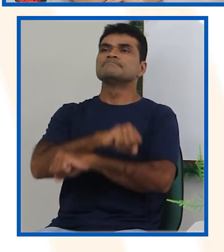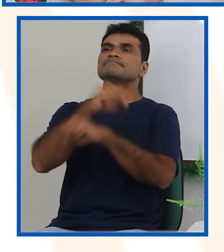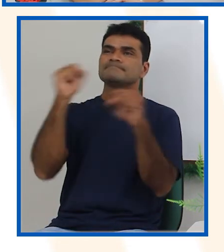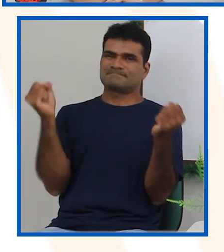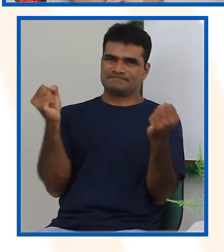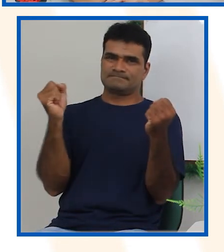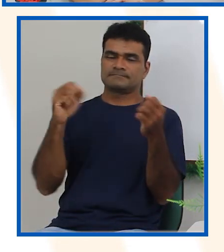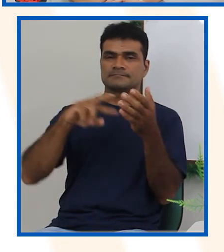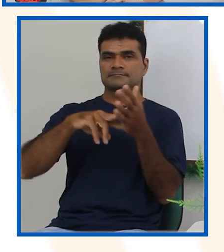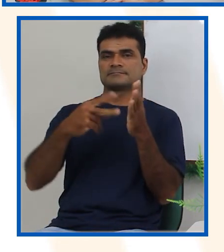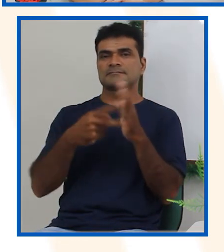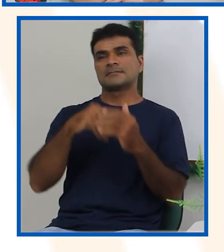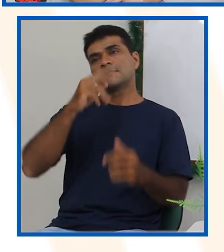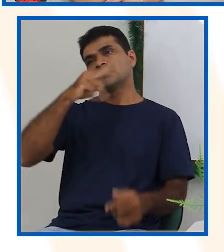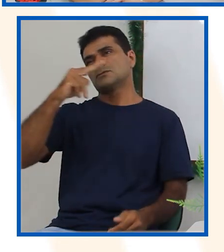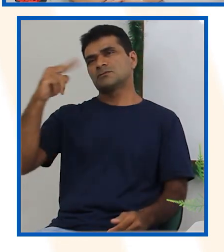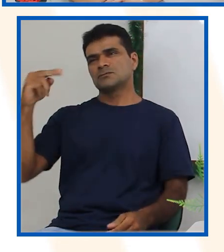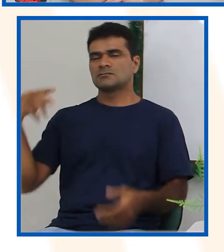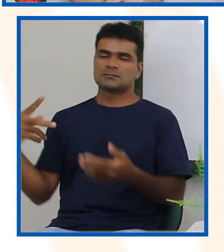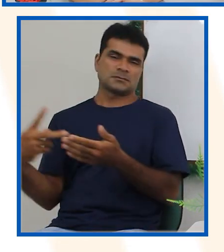Então, vamos aqui, olha só.